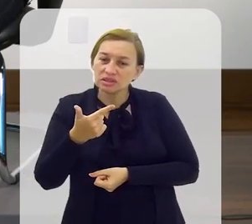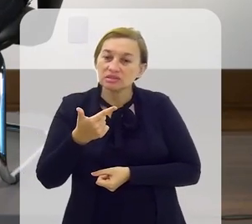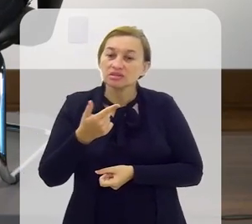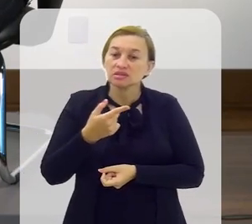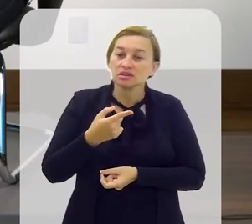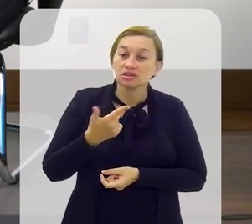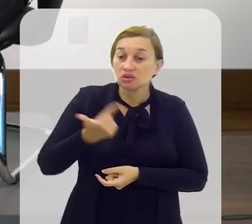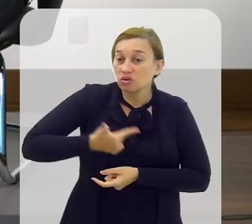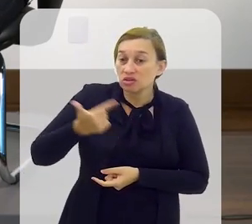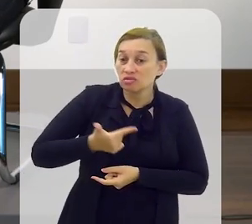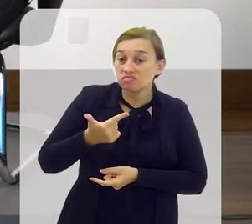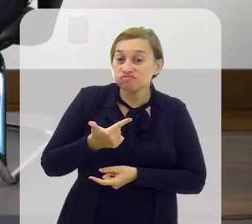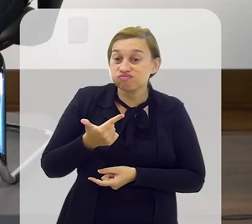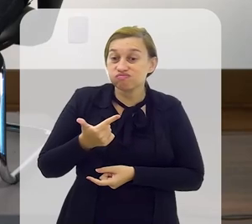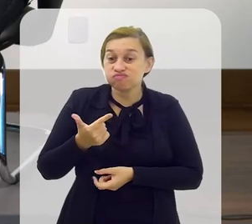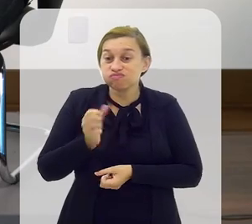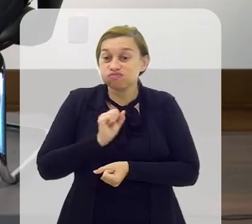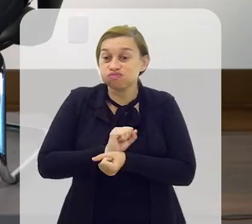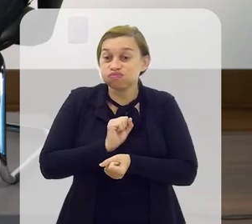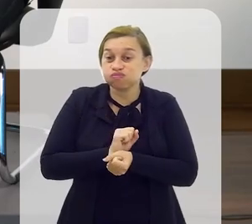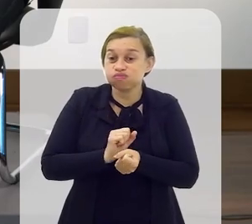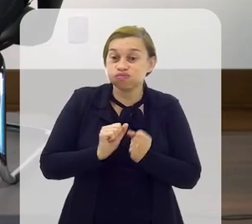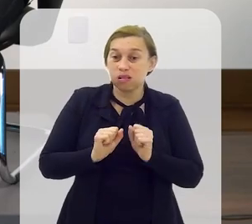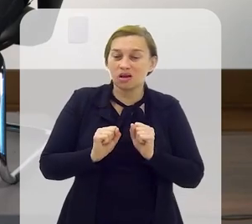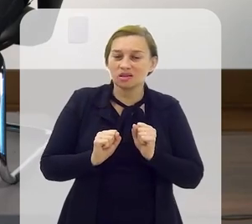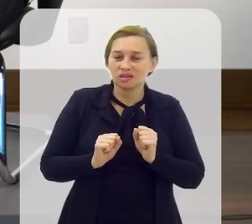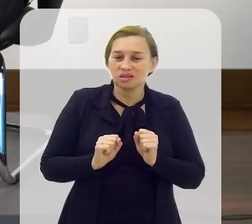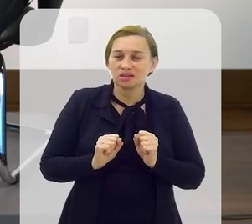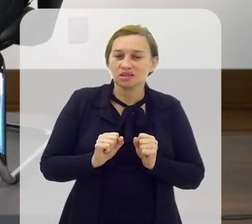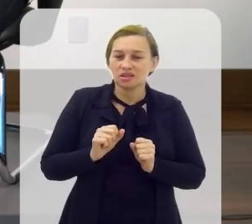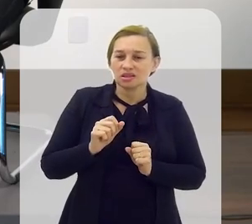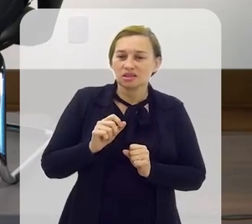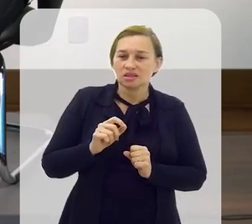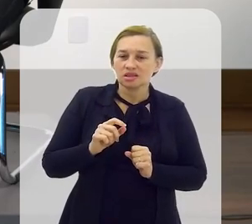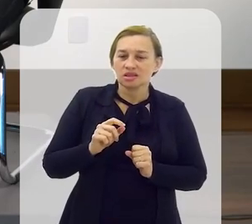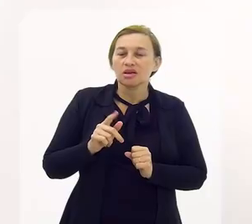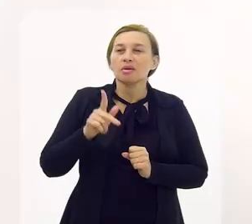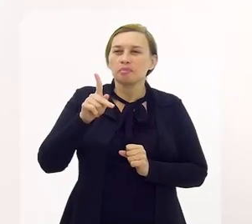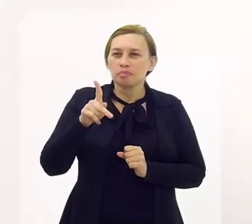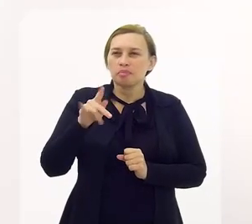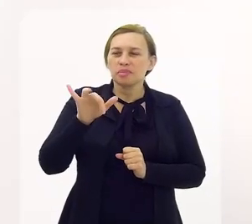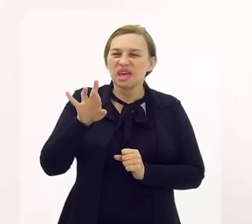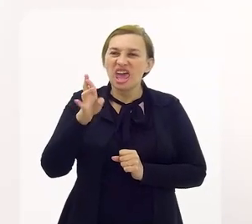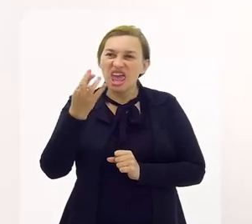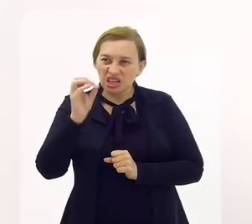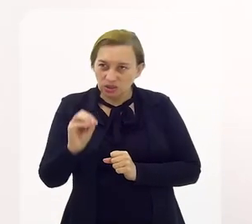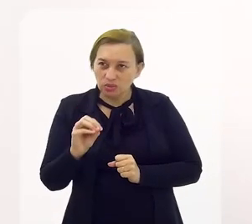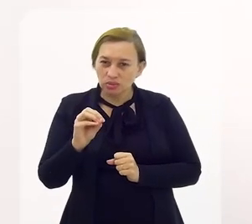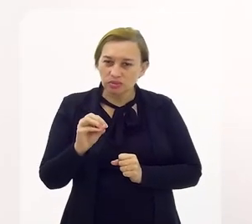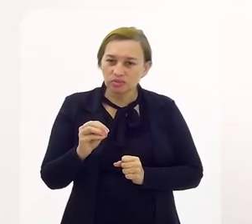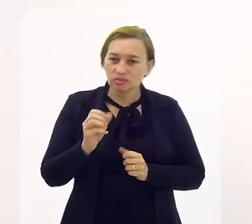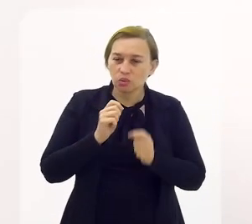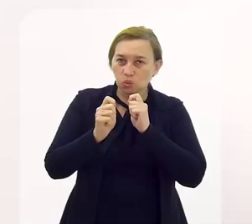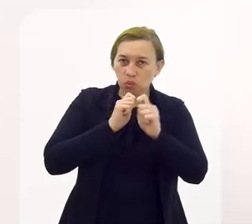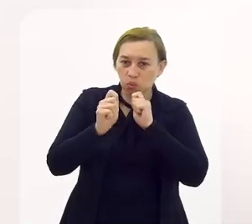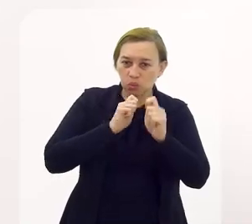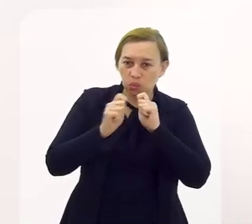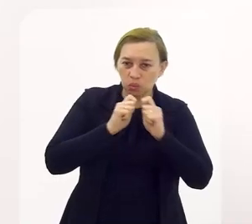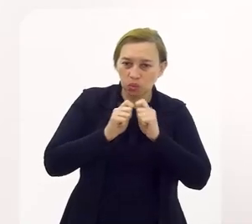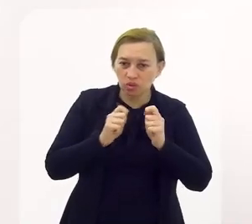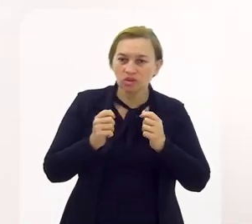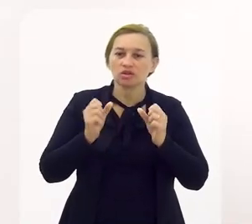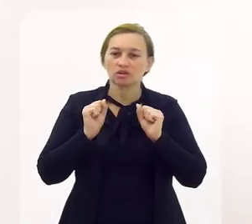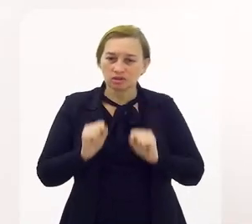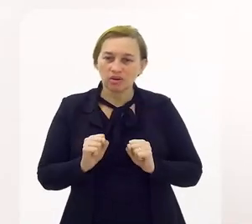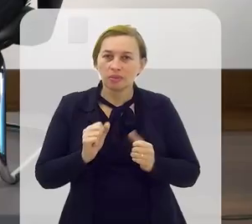Pietro aqui E eu falei para ele Eu, se pudesse, comprava o ingresso lá Já estava pronta para estar lá, né? É, se você viu, você gostou muito